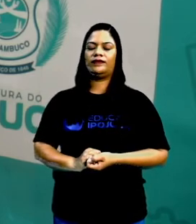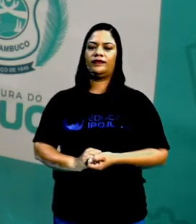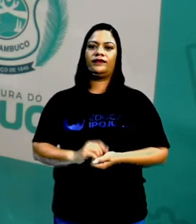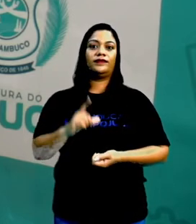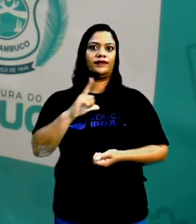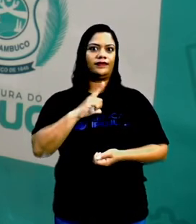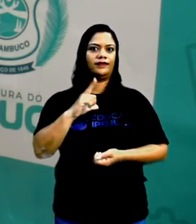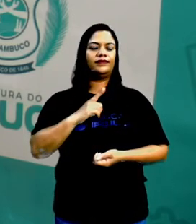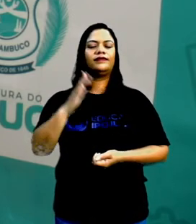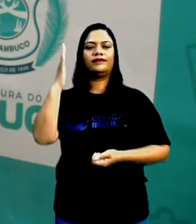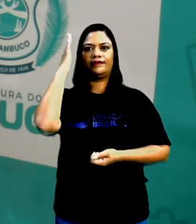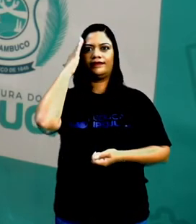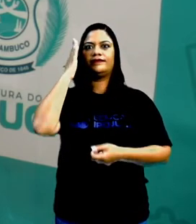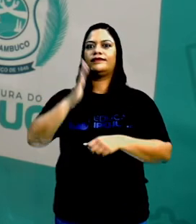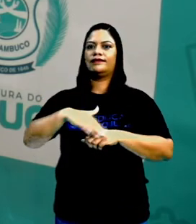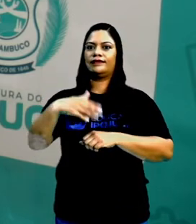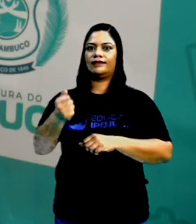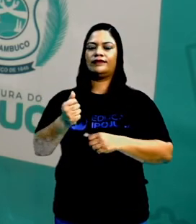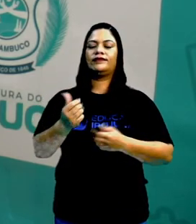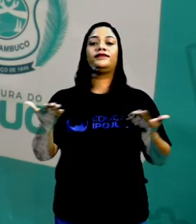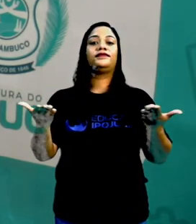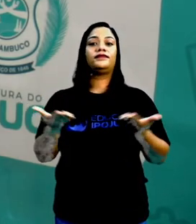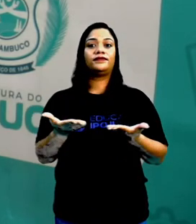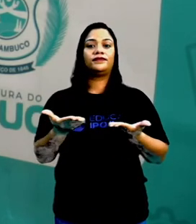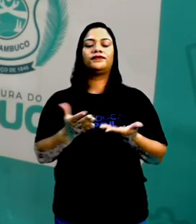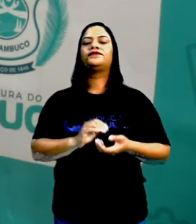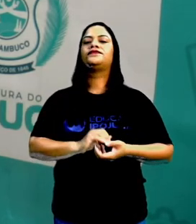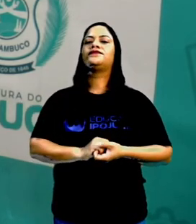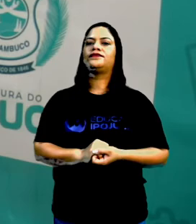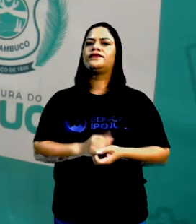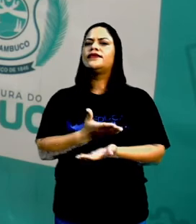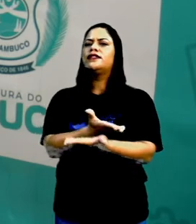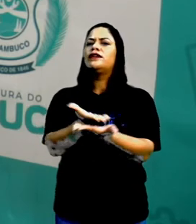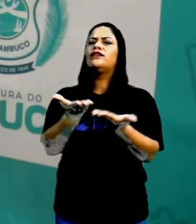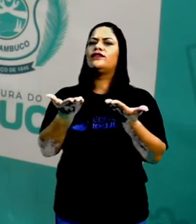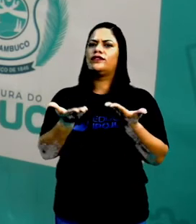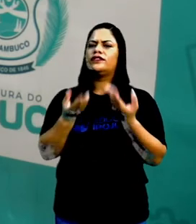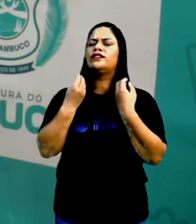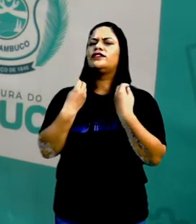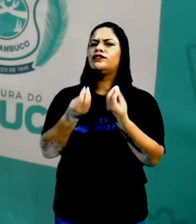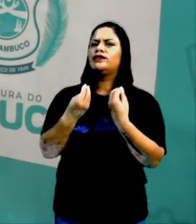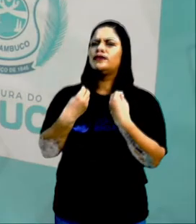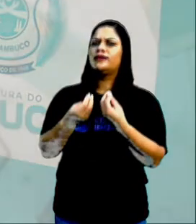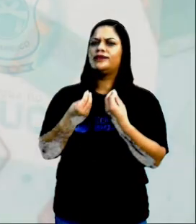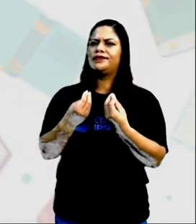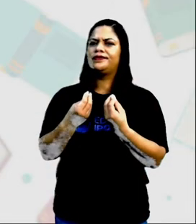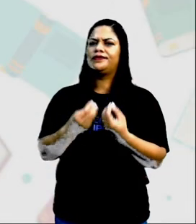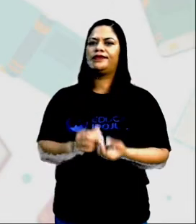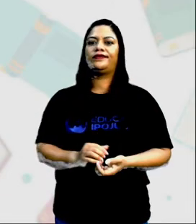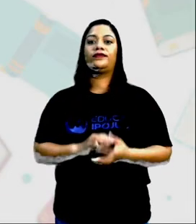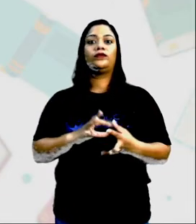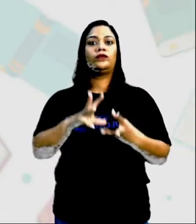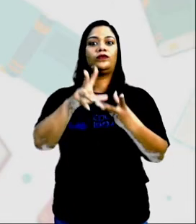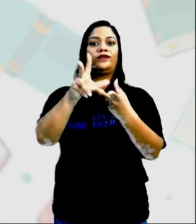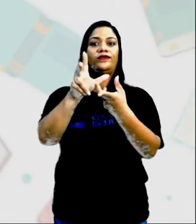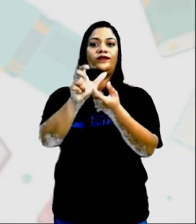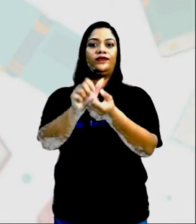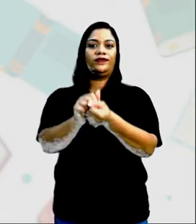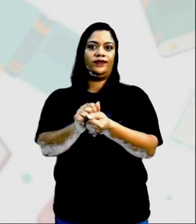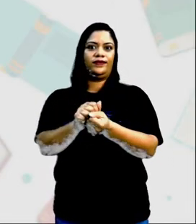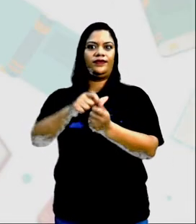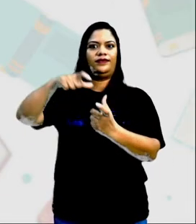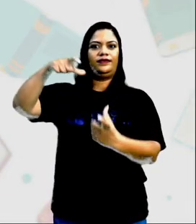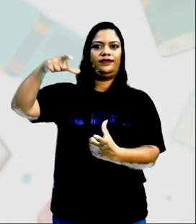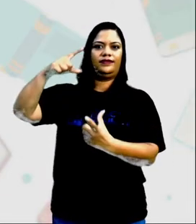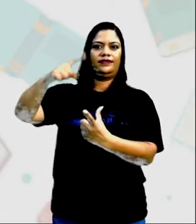essa Compreensão Vamos lá Como você Acha que seria O mundo Se